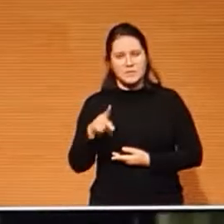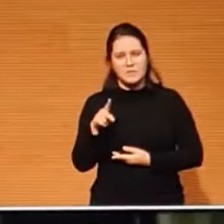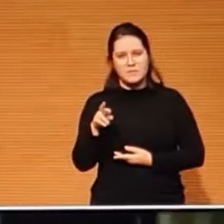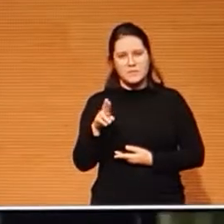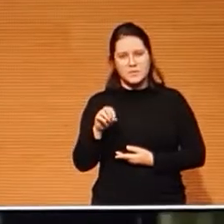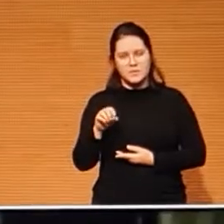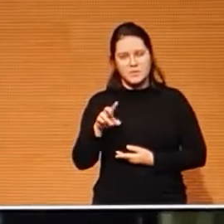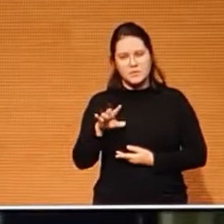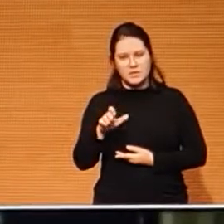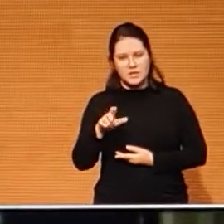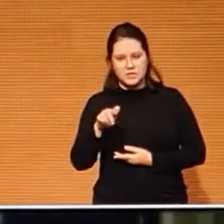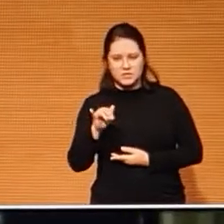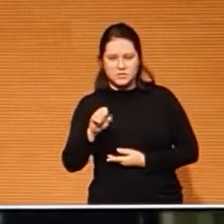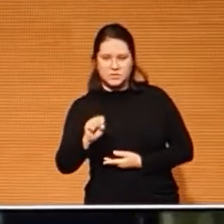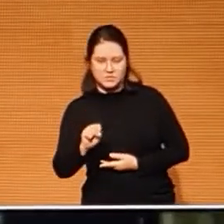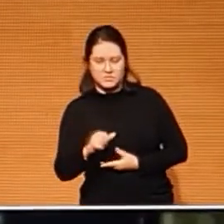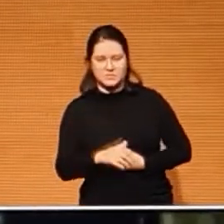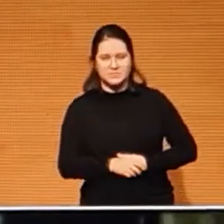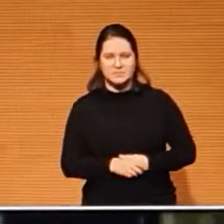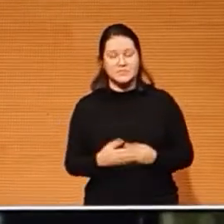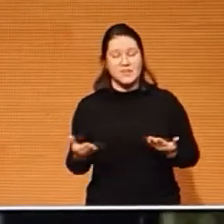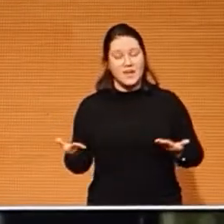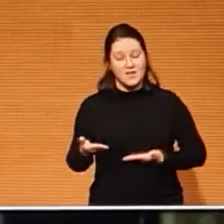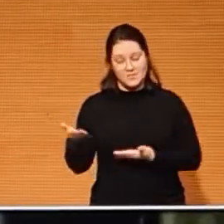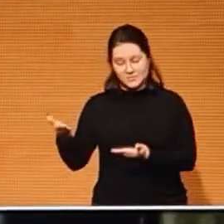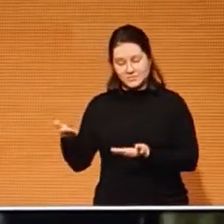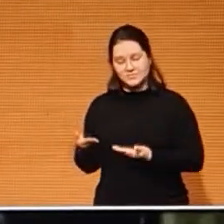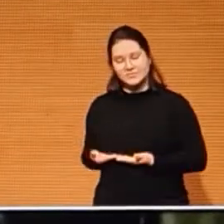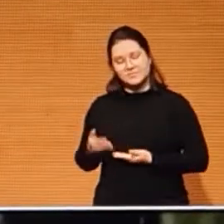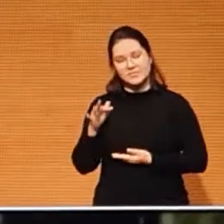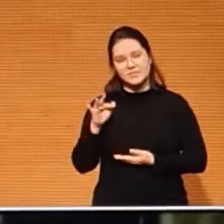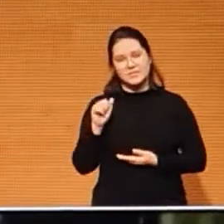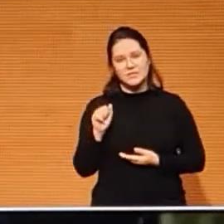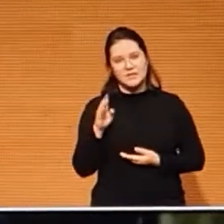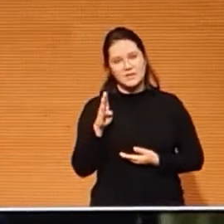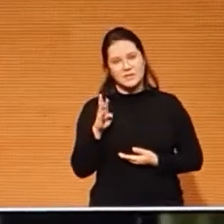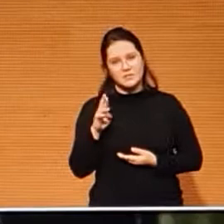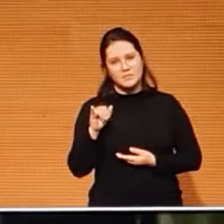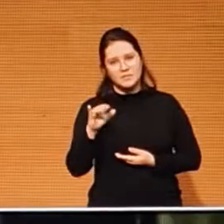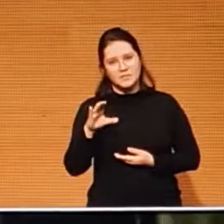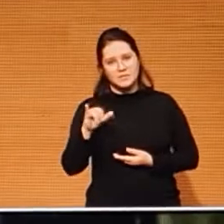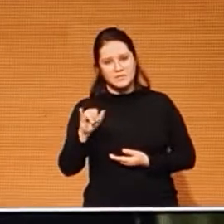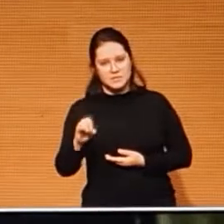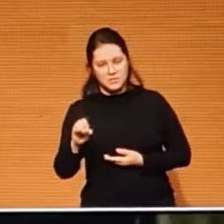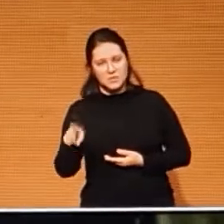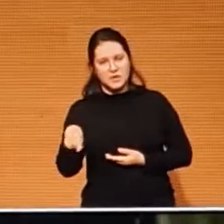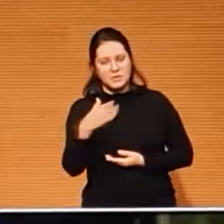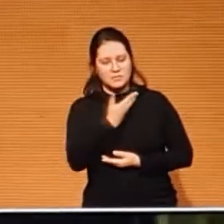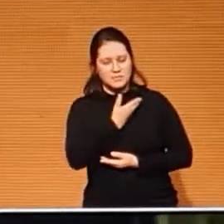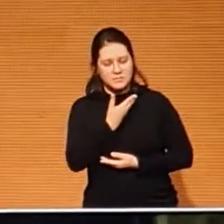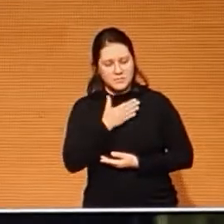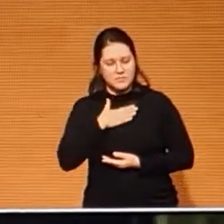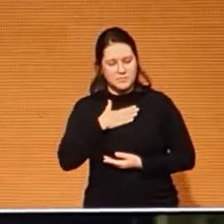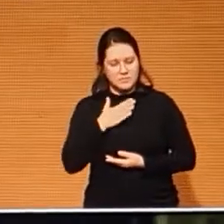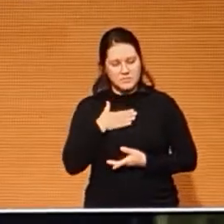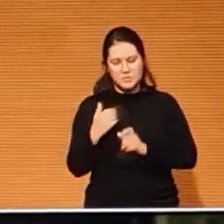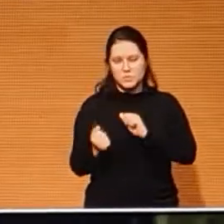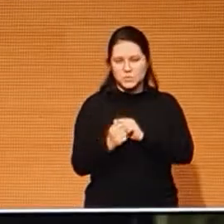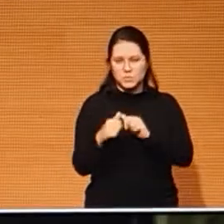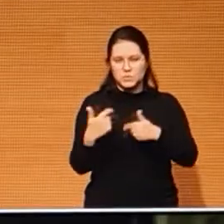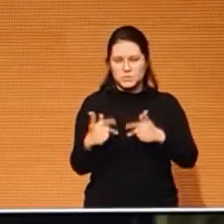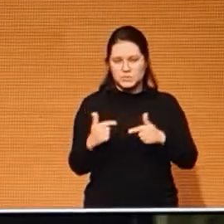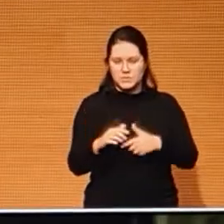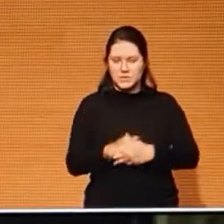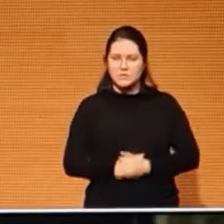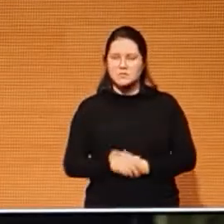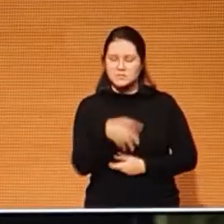Eu passo agora a palavra então ao doutor Fabrício Pieroni. Fabrício é meu colega, procurador do Estado de São Paulo, presidente da